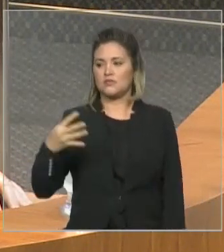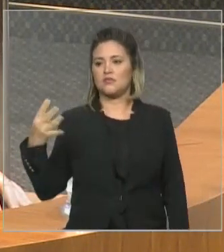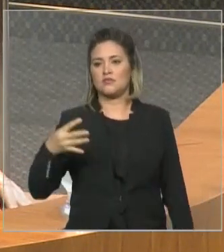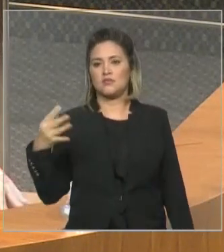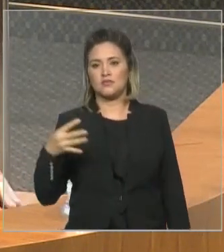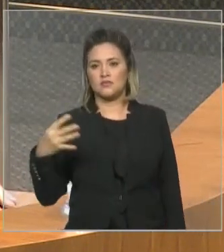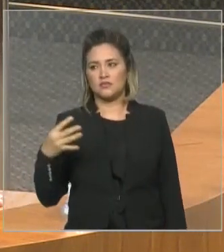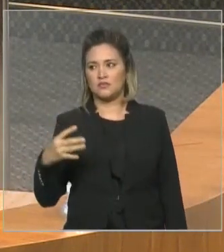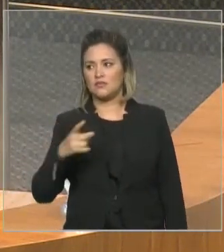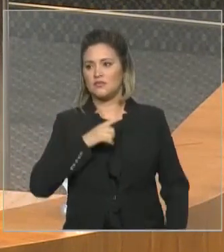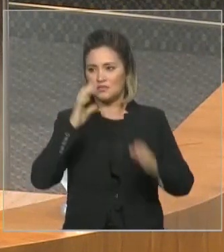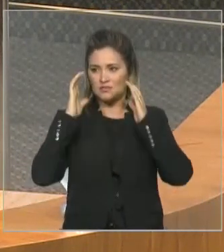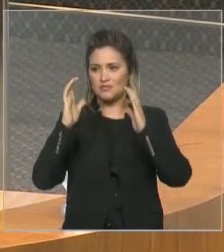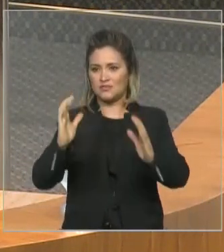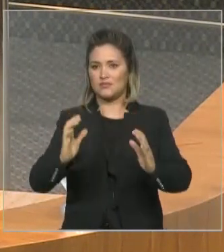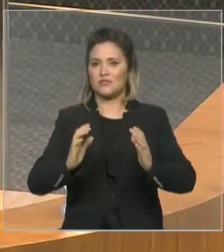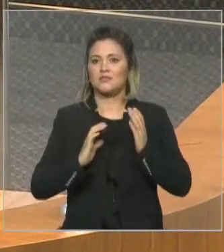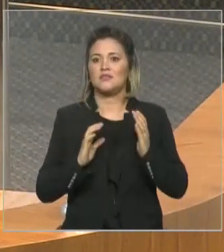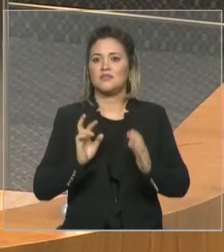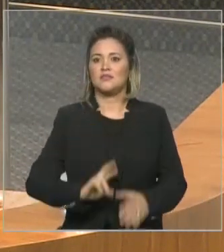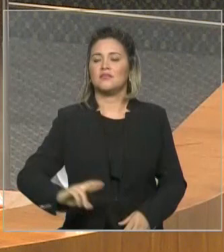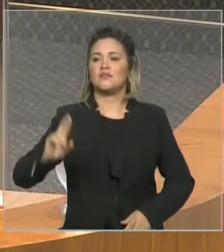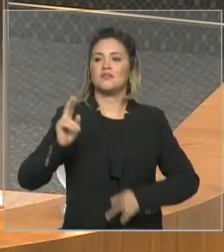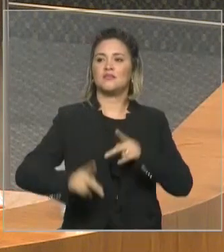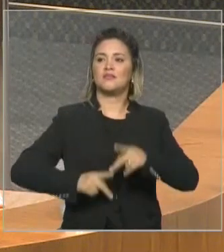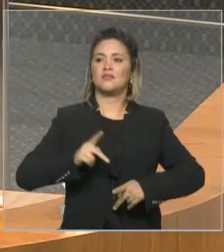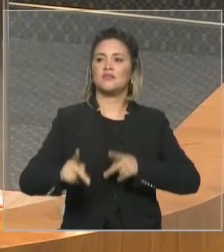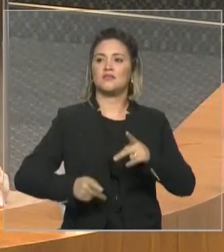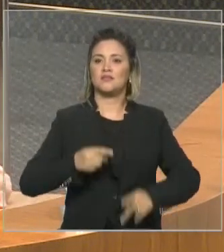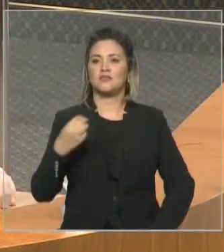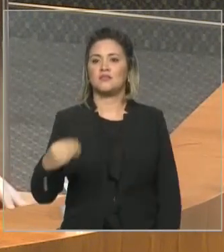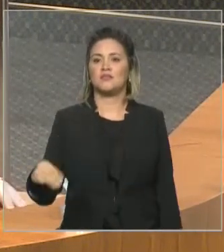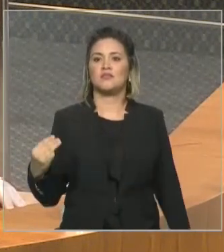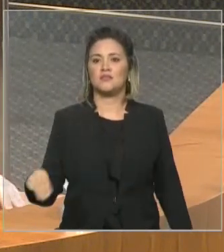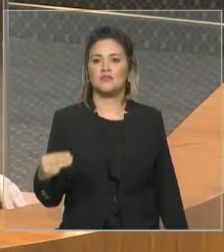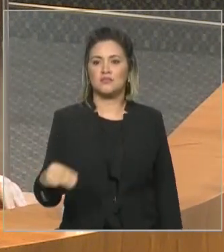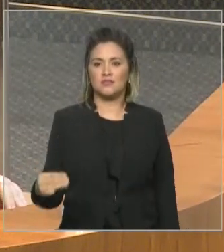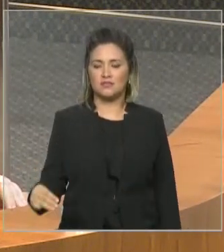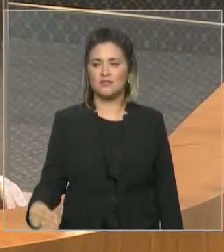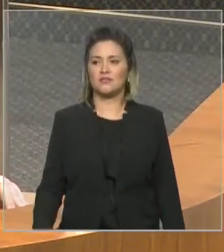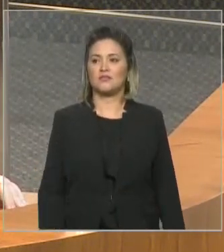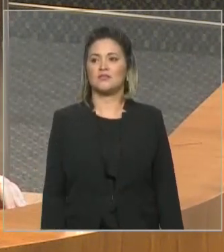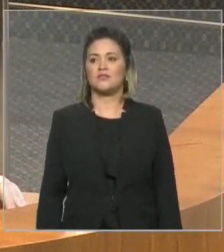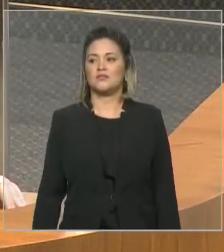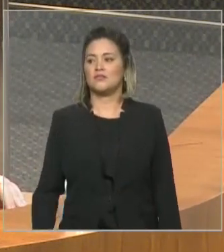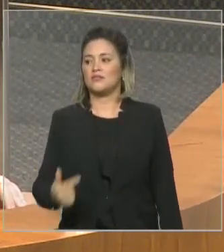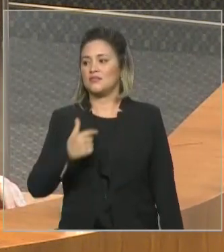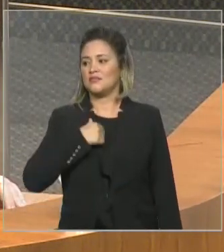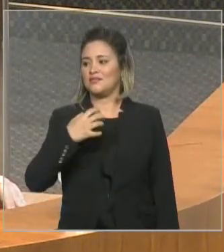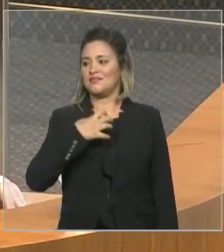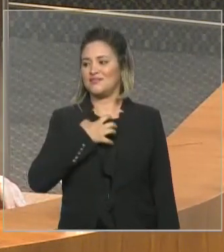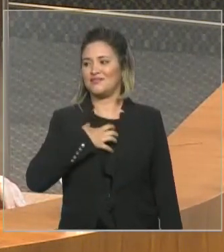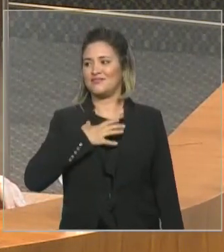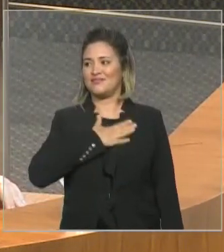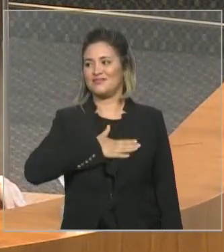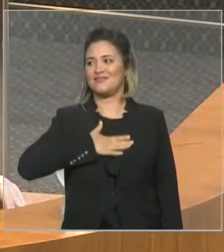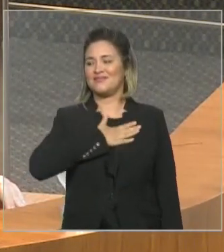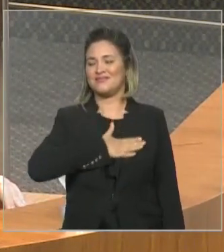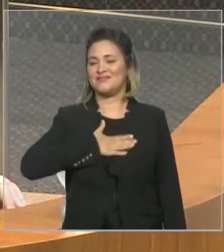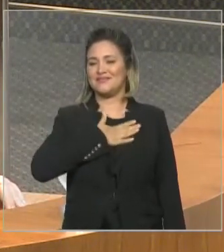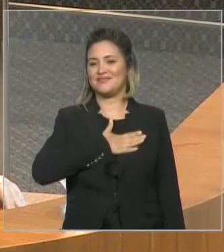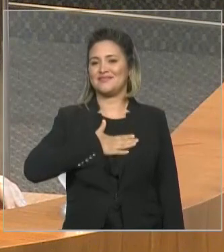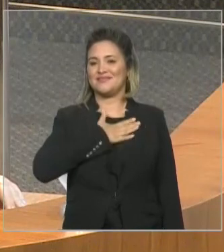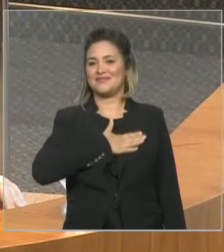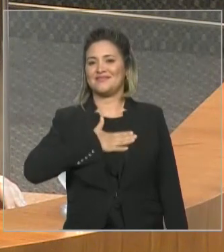novamente, de representar a população do Maranhão. Casa essa que me dá muita alegria de fazer parte dela.